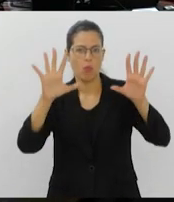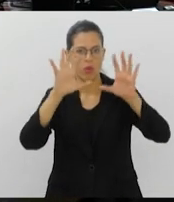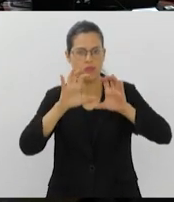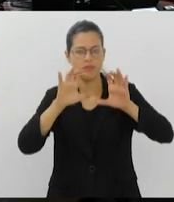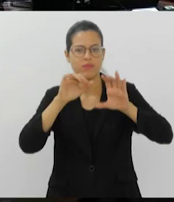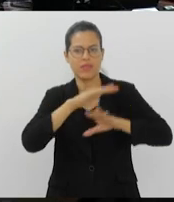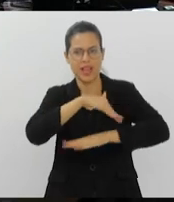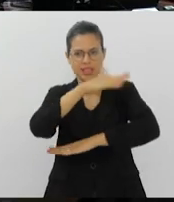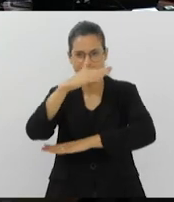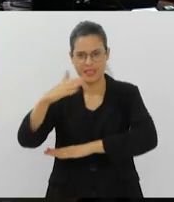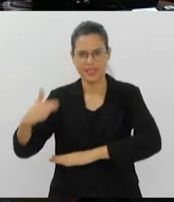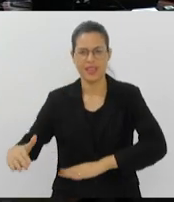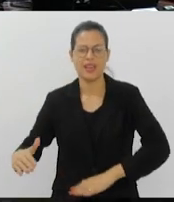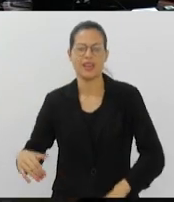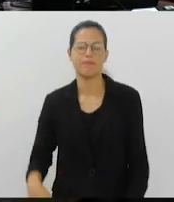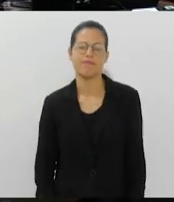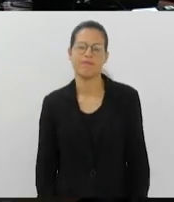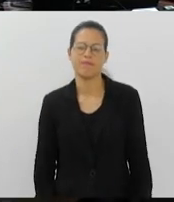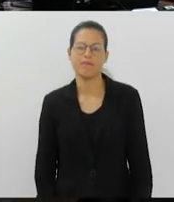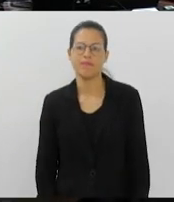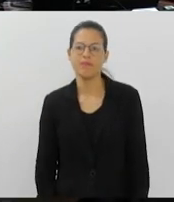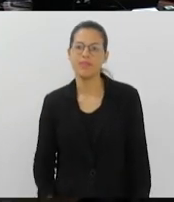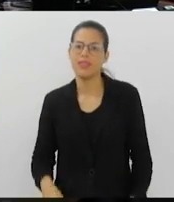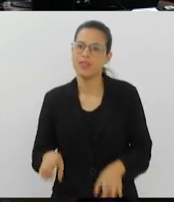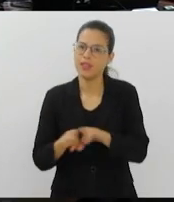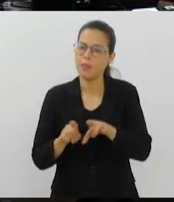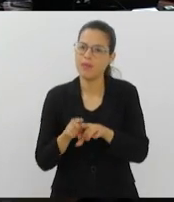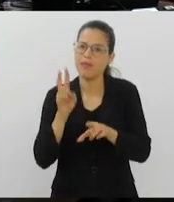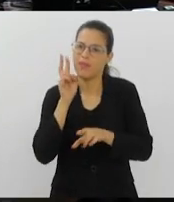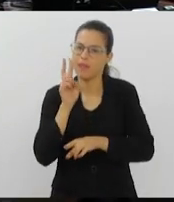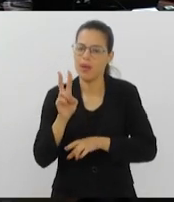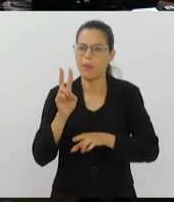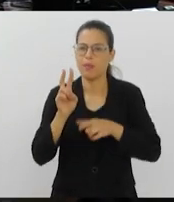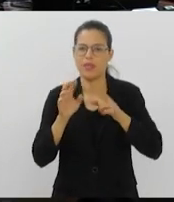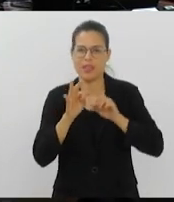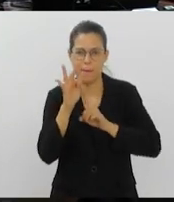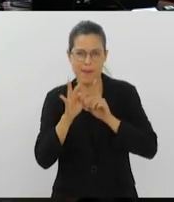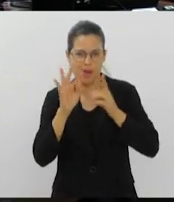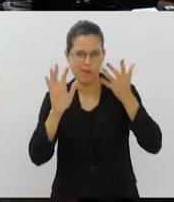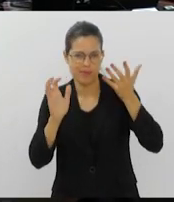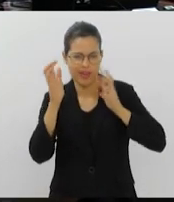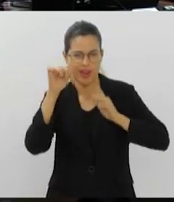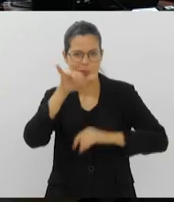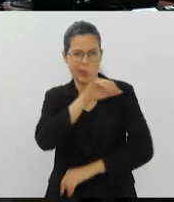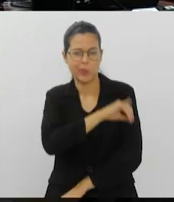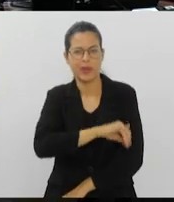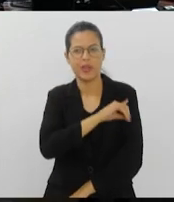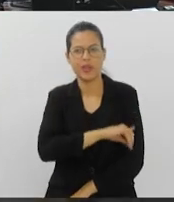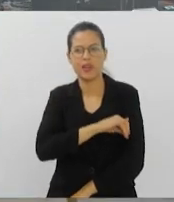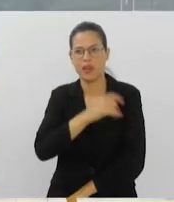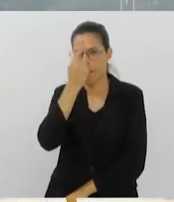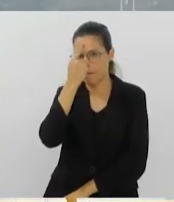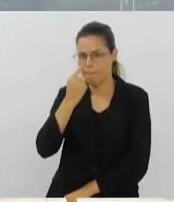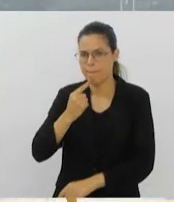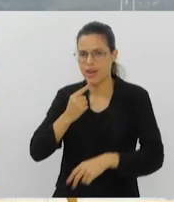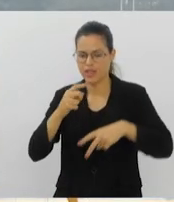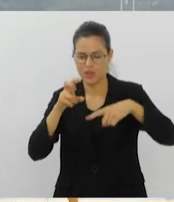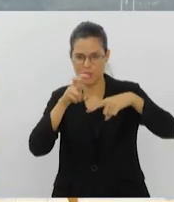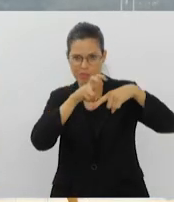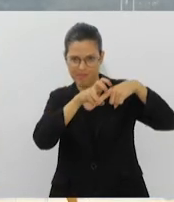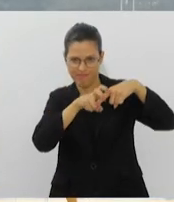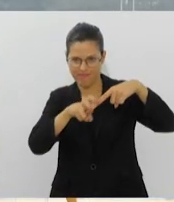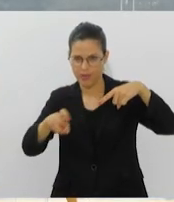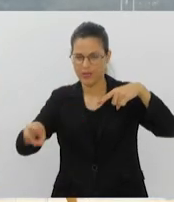lá em Vassouras. A gente também vê como está o tempo aqui no Rio de Janeiro. Você está vendo imagens aí do pão de açúcar, né?